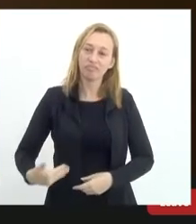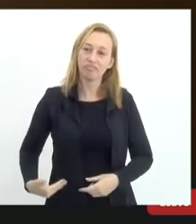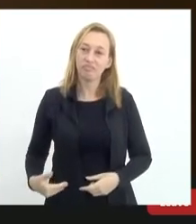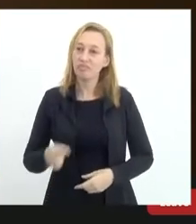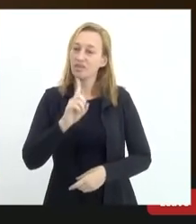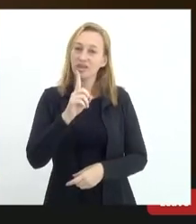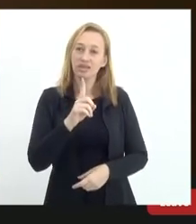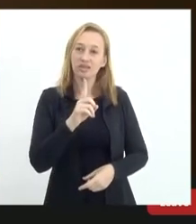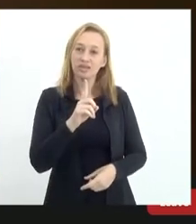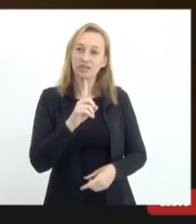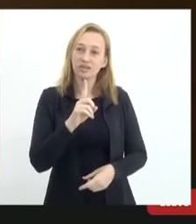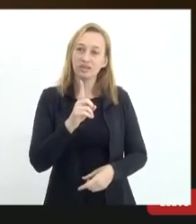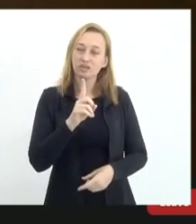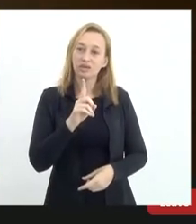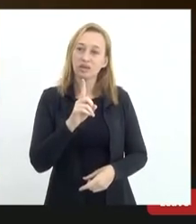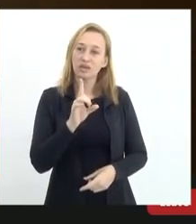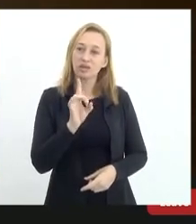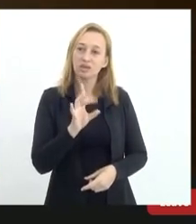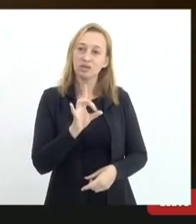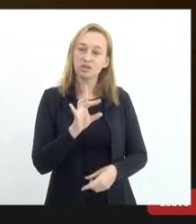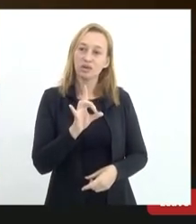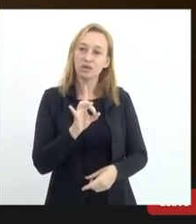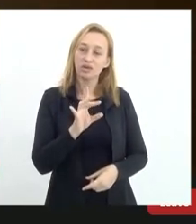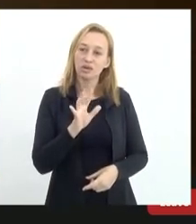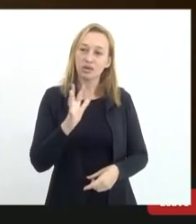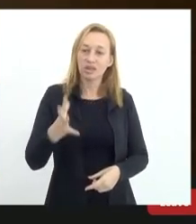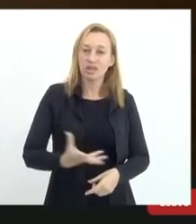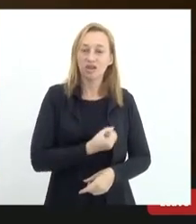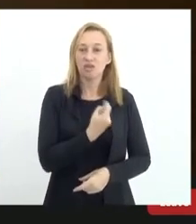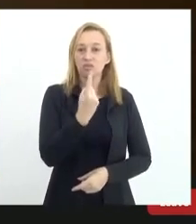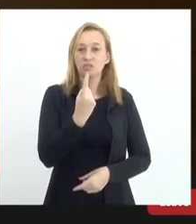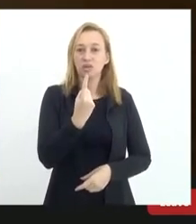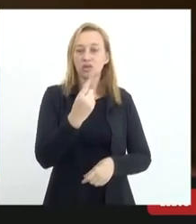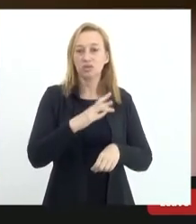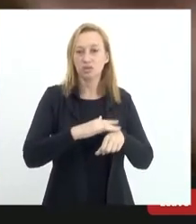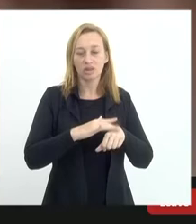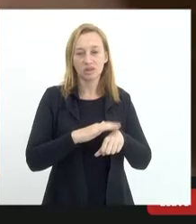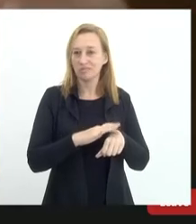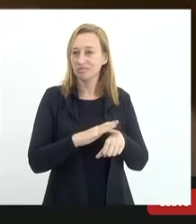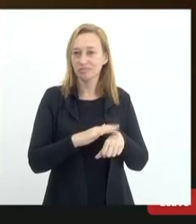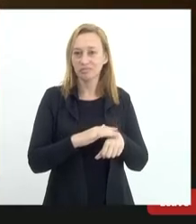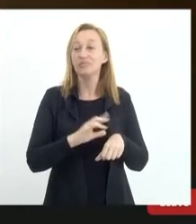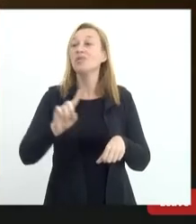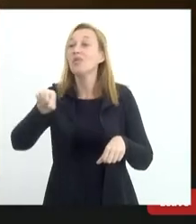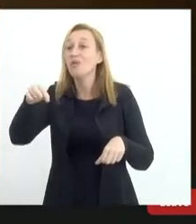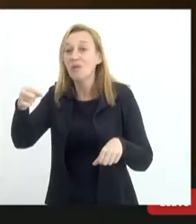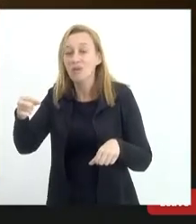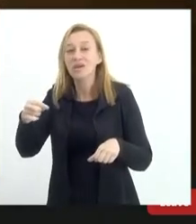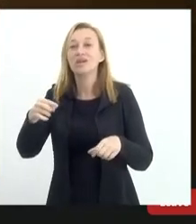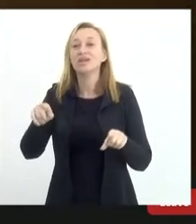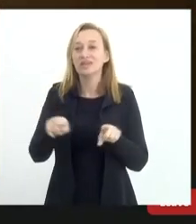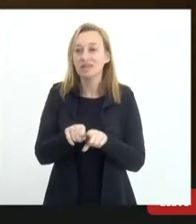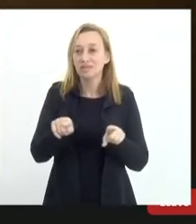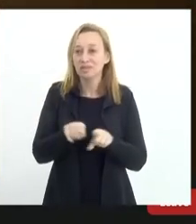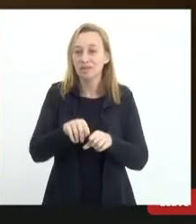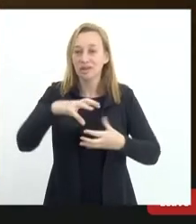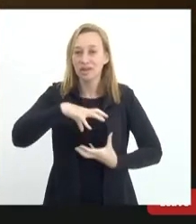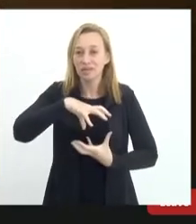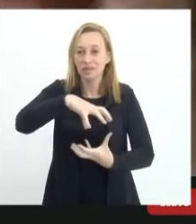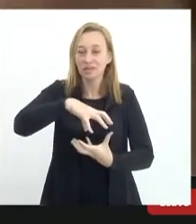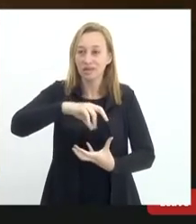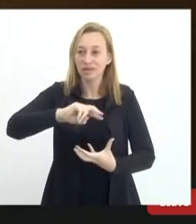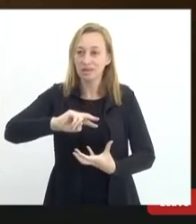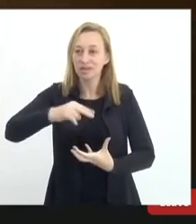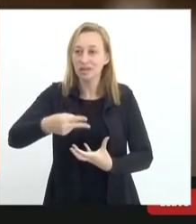é só que salva a vida de uma doença. O transplante de medula óssea